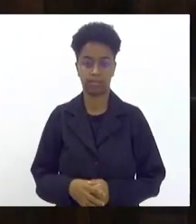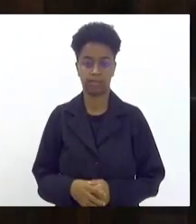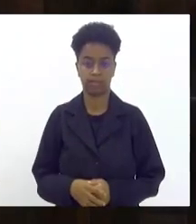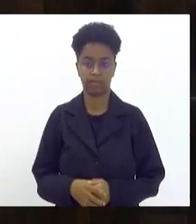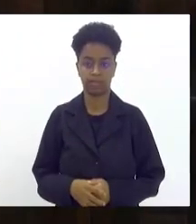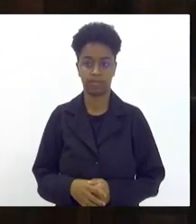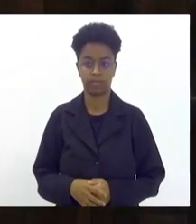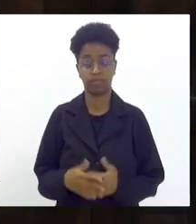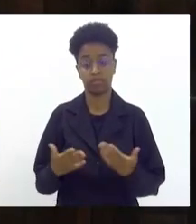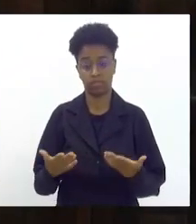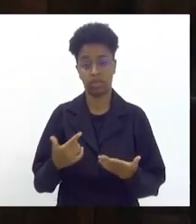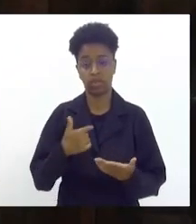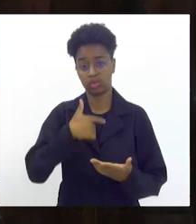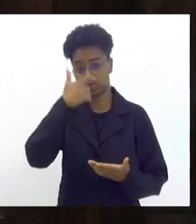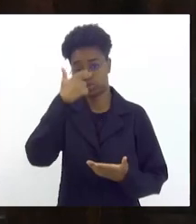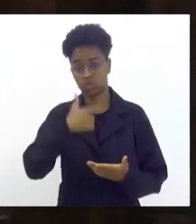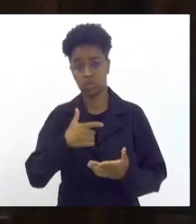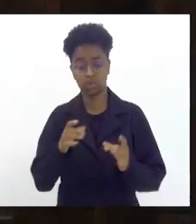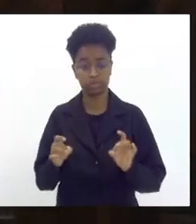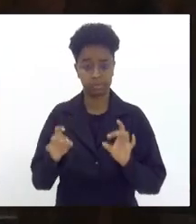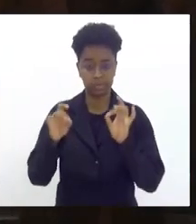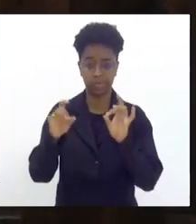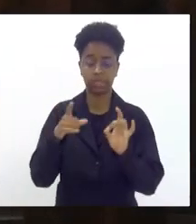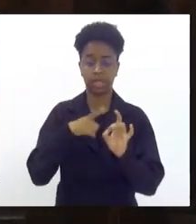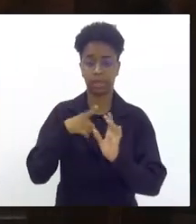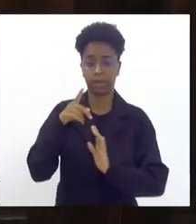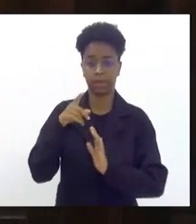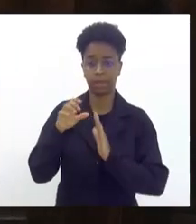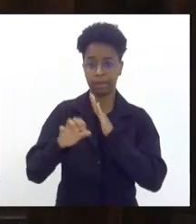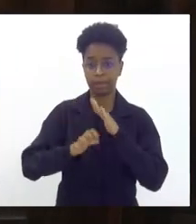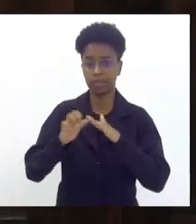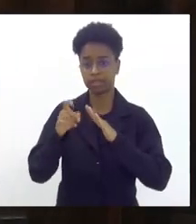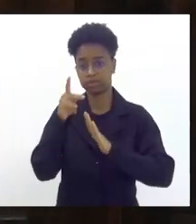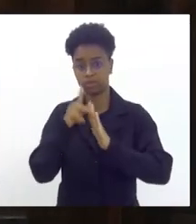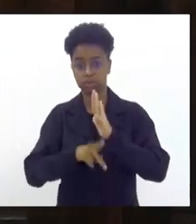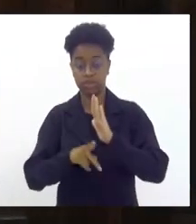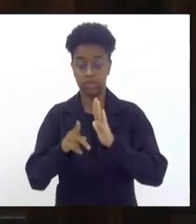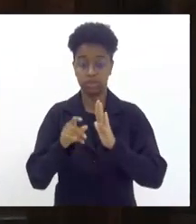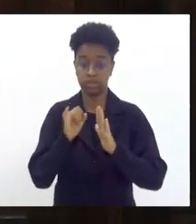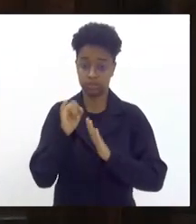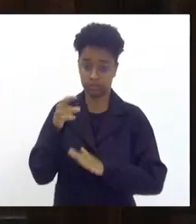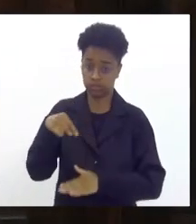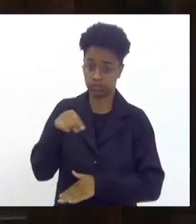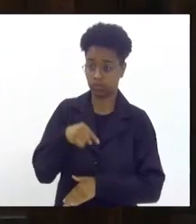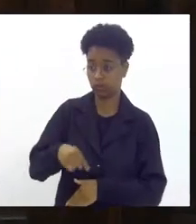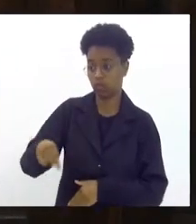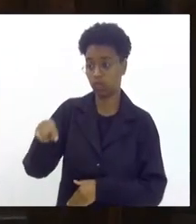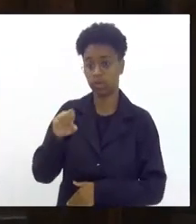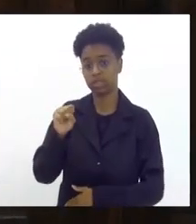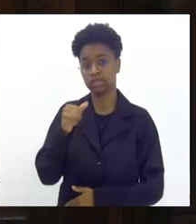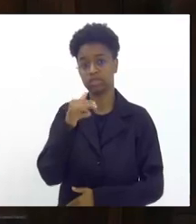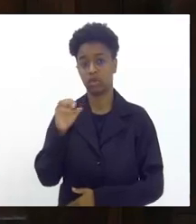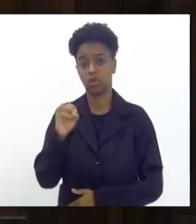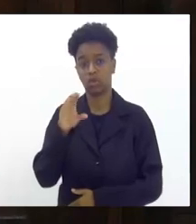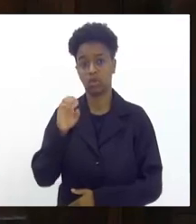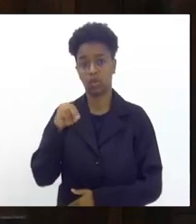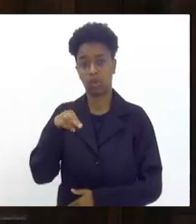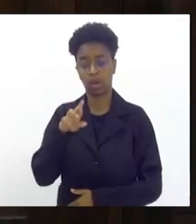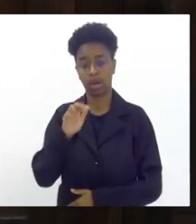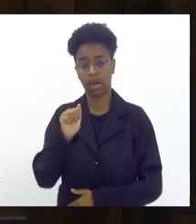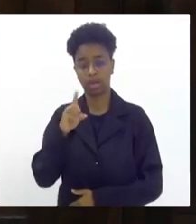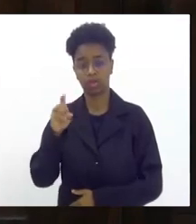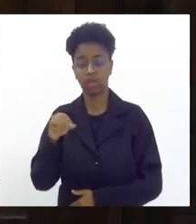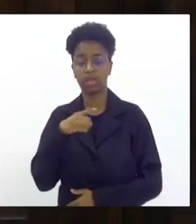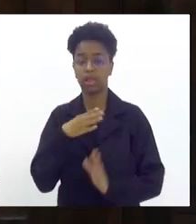bom, eu sou especialista em uma empresa de projetos e hoje eu faço, se vocês passarem por São Conrado, por exemplo, um case de sucesso, é um modelo